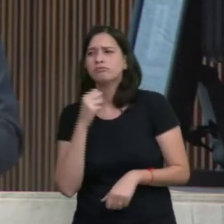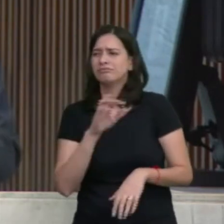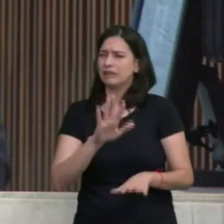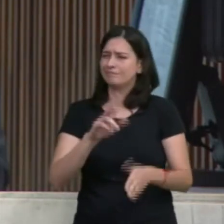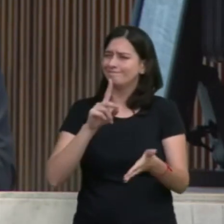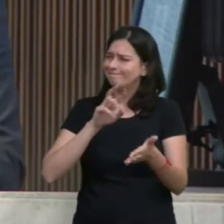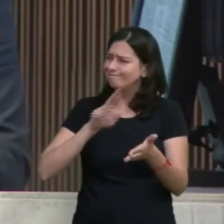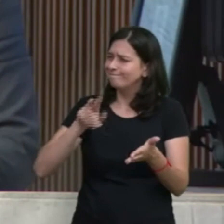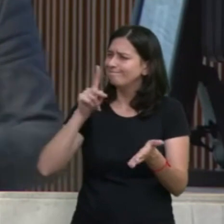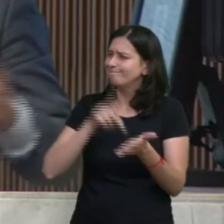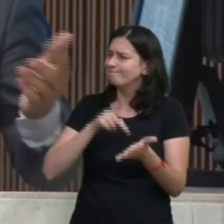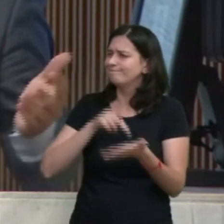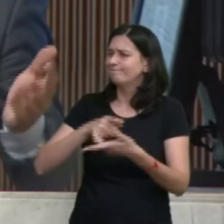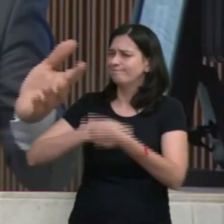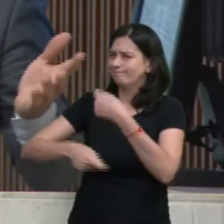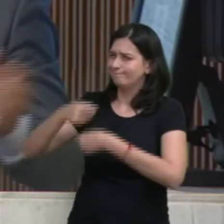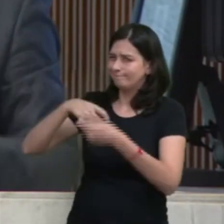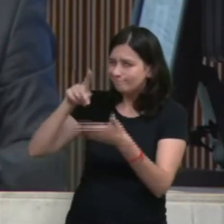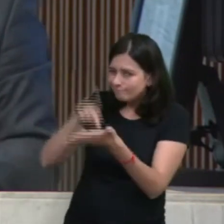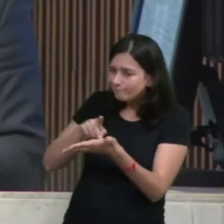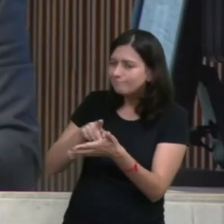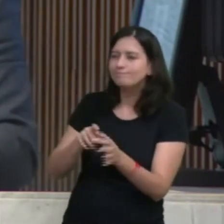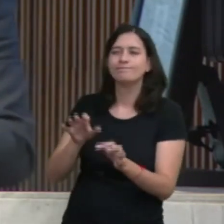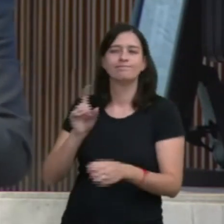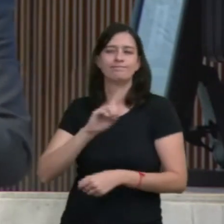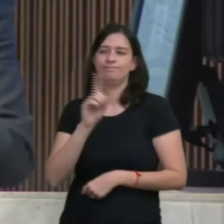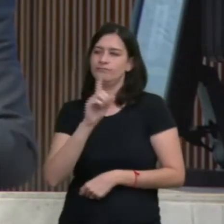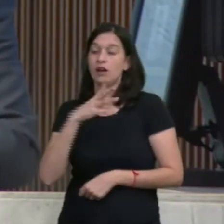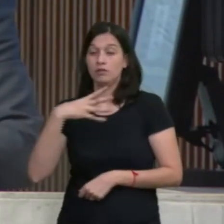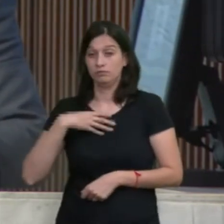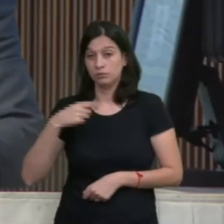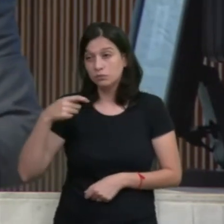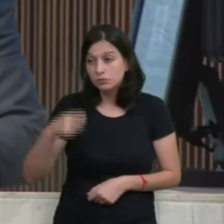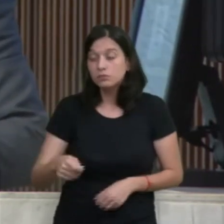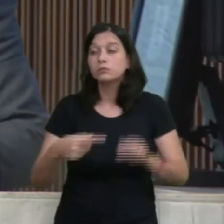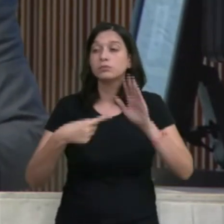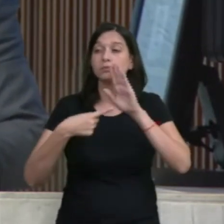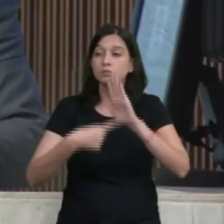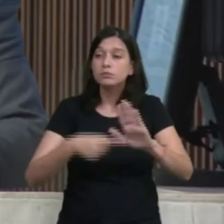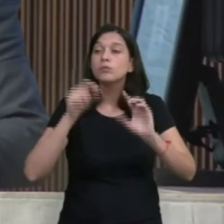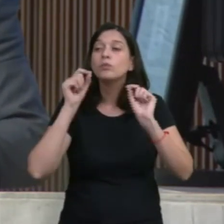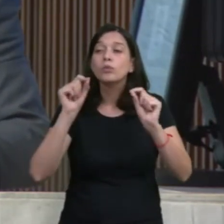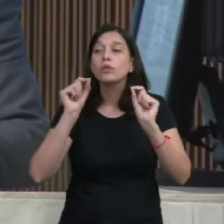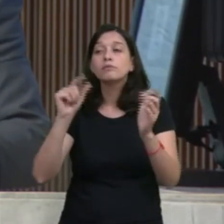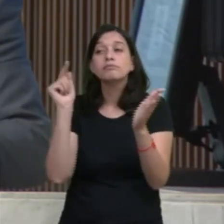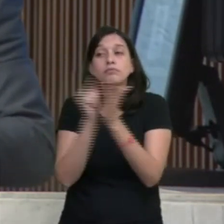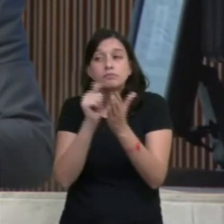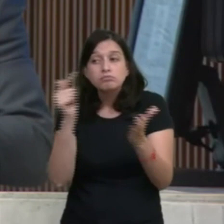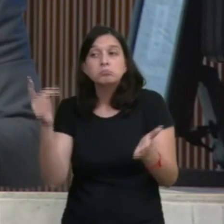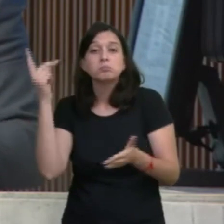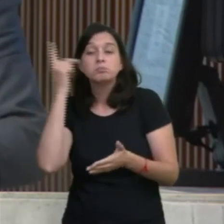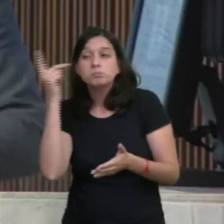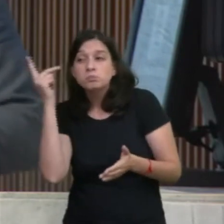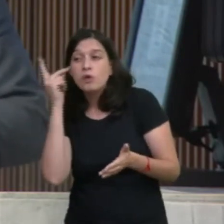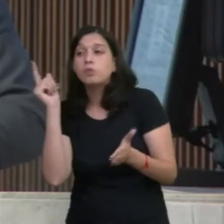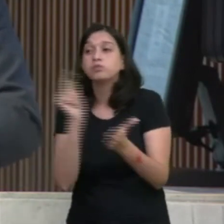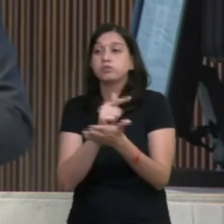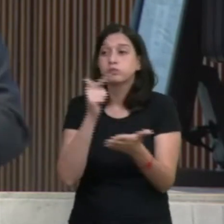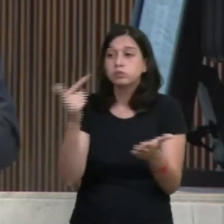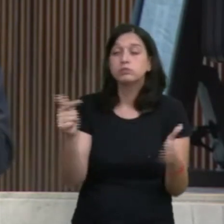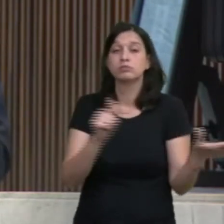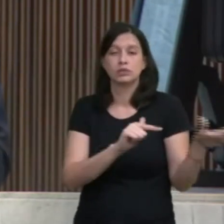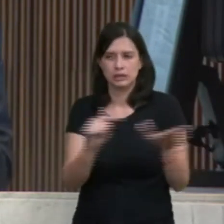um problema financeiro. Até porque o governo estampou na Folha de São Paulo e em outros jornais essa semana, aliás,